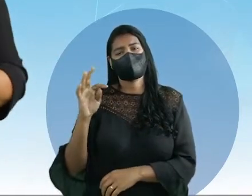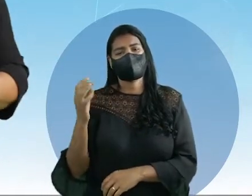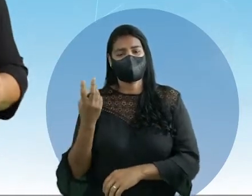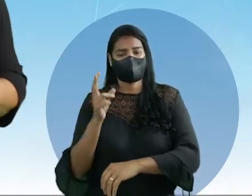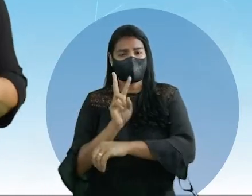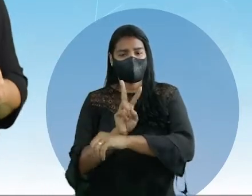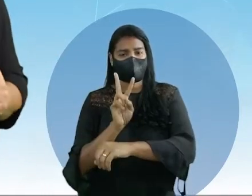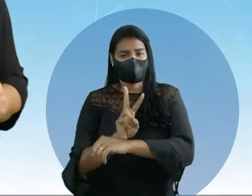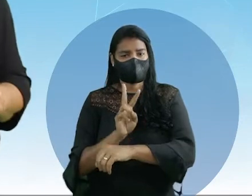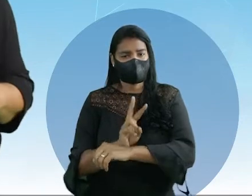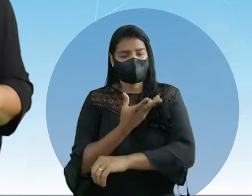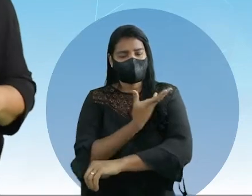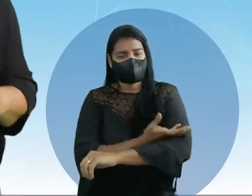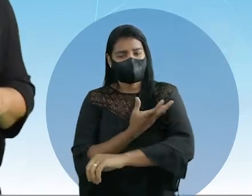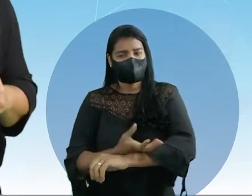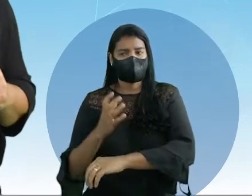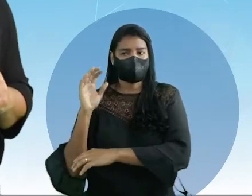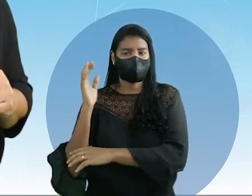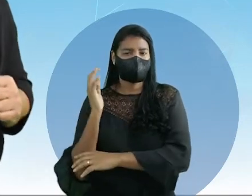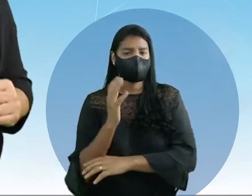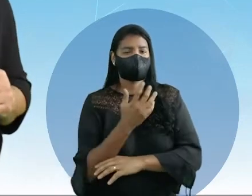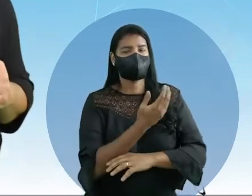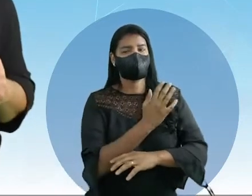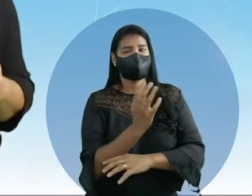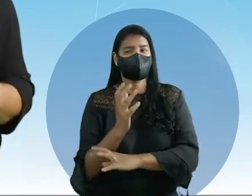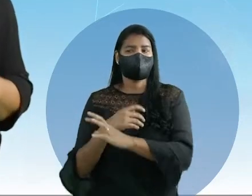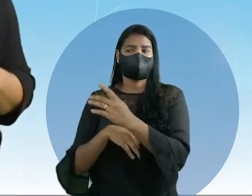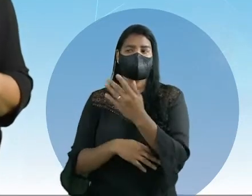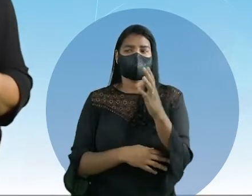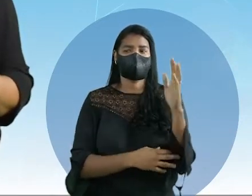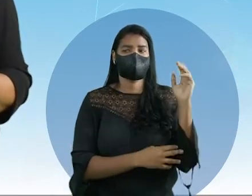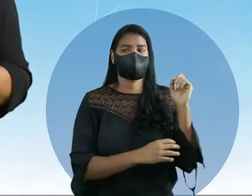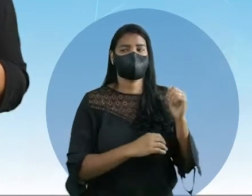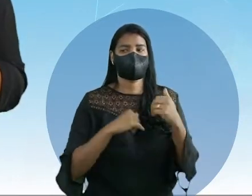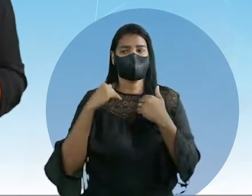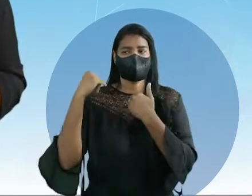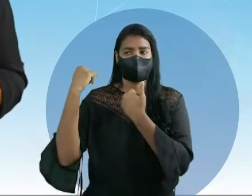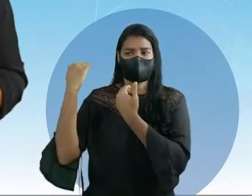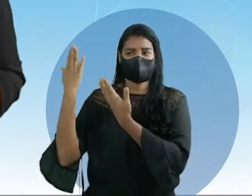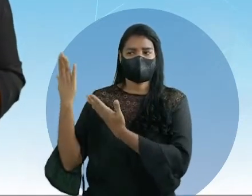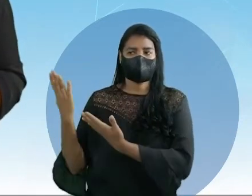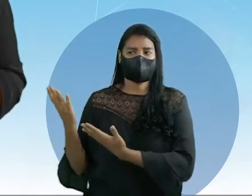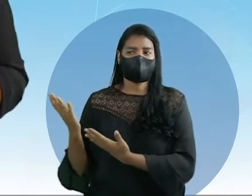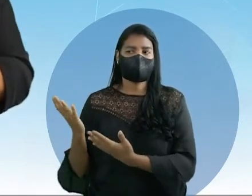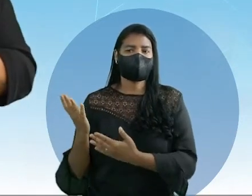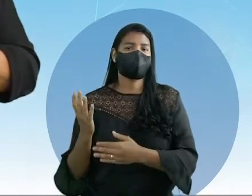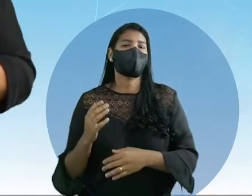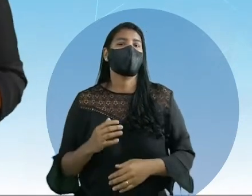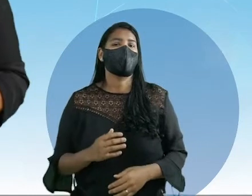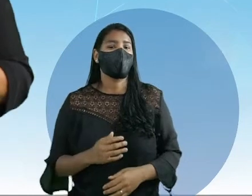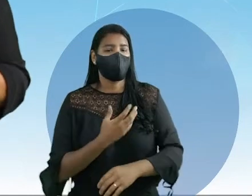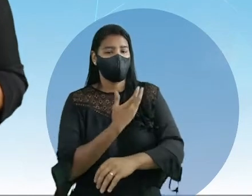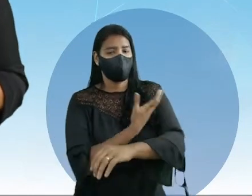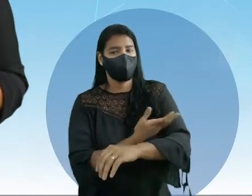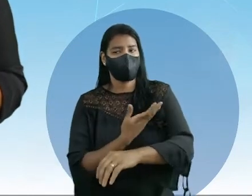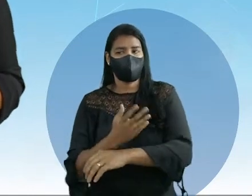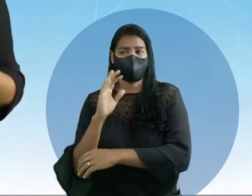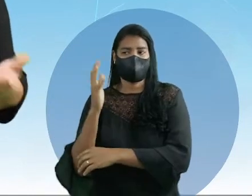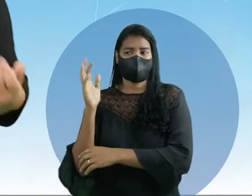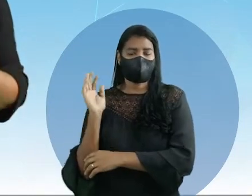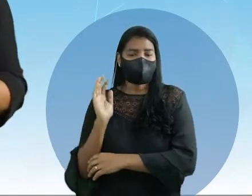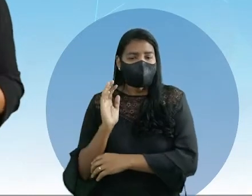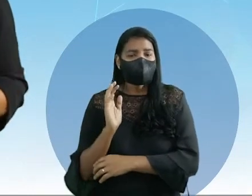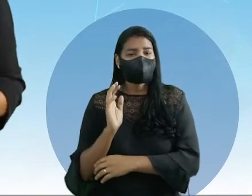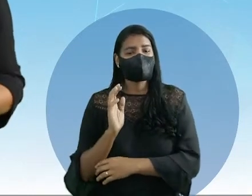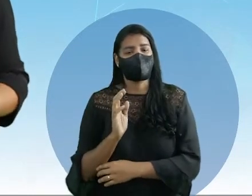reserva da nossa Mata Atlântica, linda. Mata Atlântica é uma floresta tropical mais ameaçada do planeta,